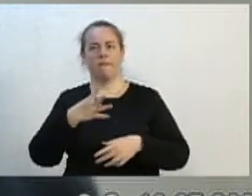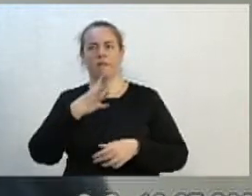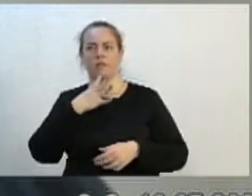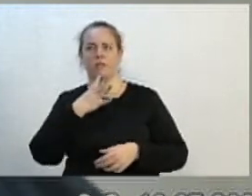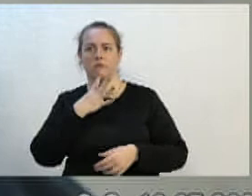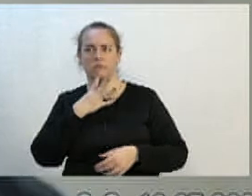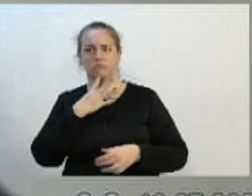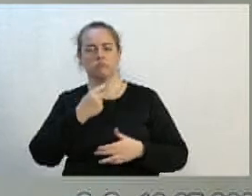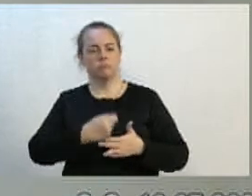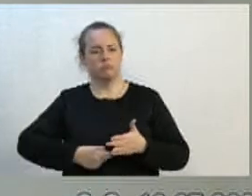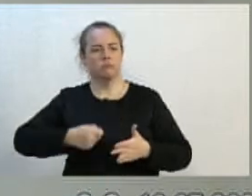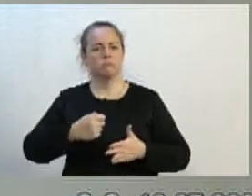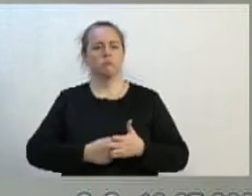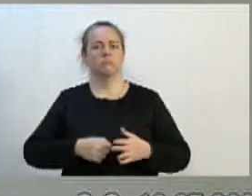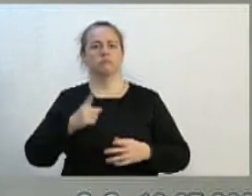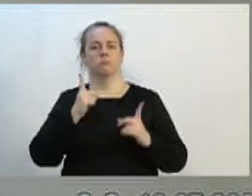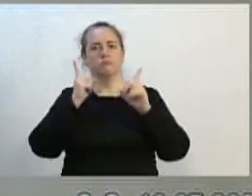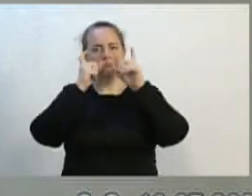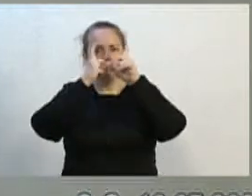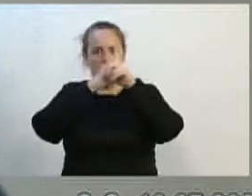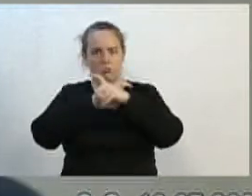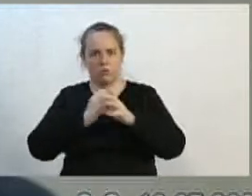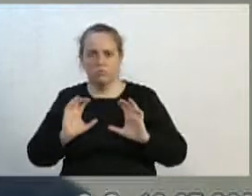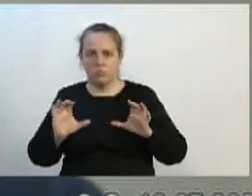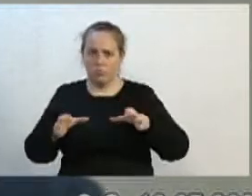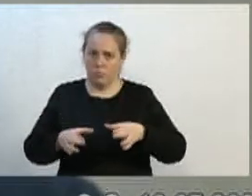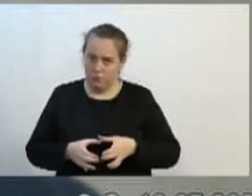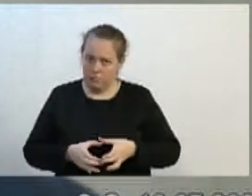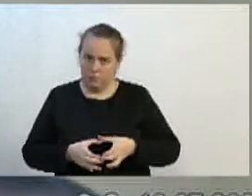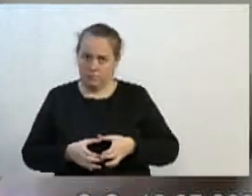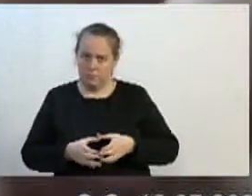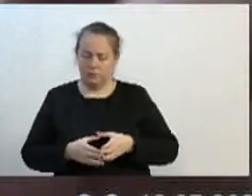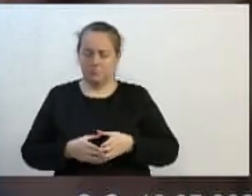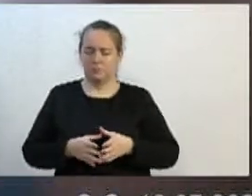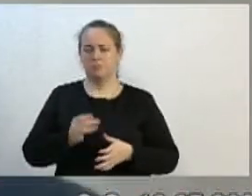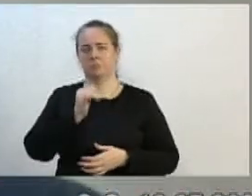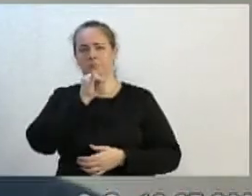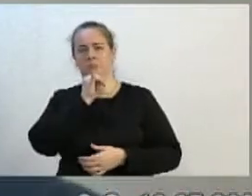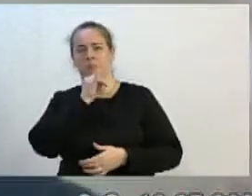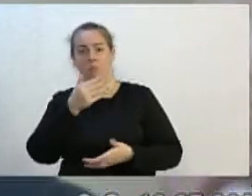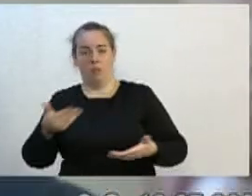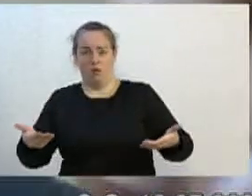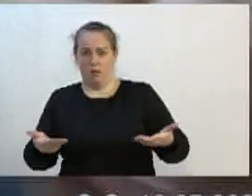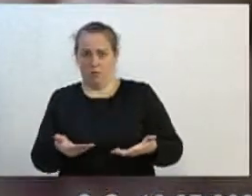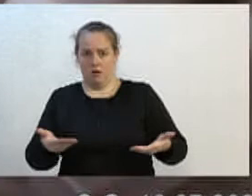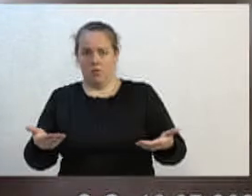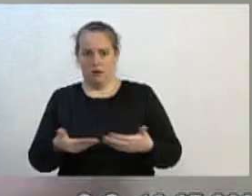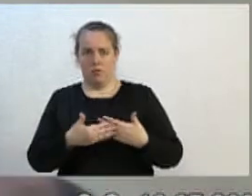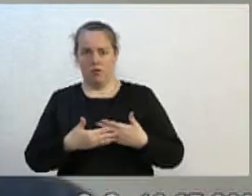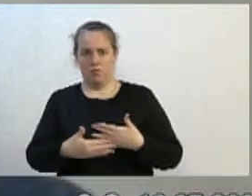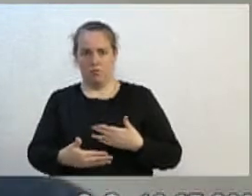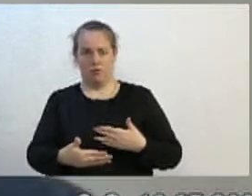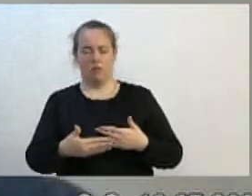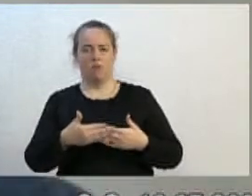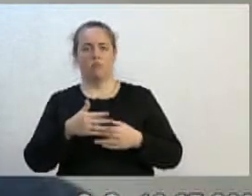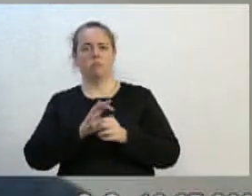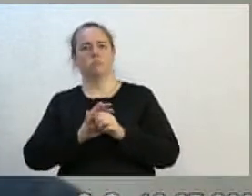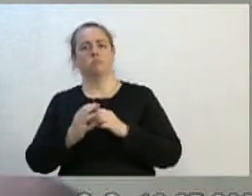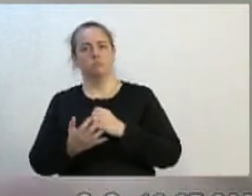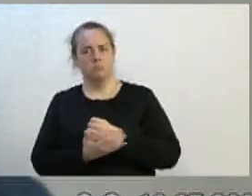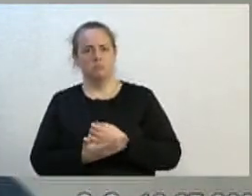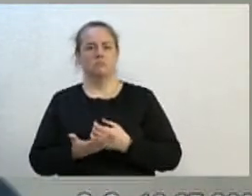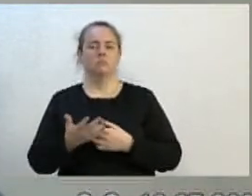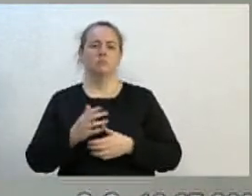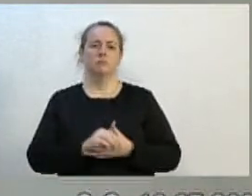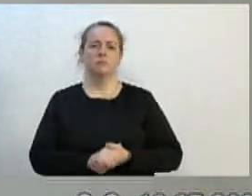dificuldade coletiva, a exemplo atualmente da pandemia da